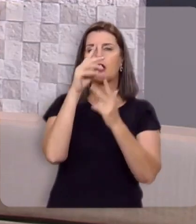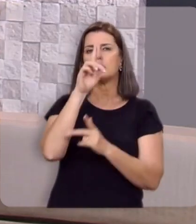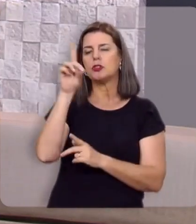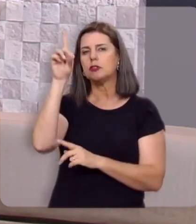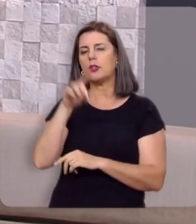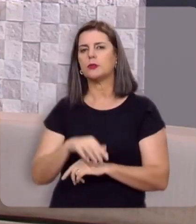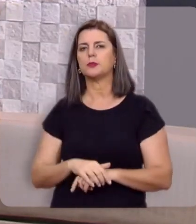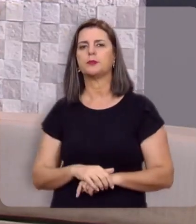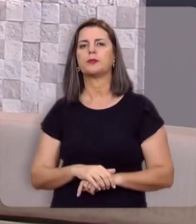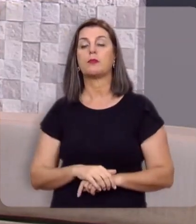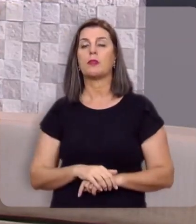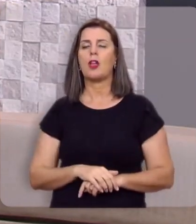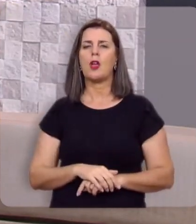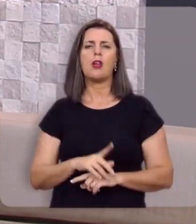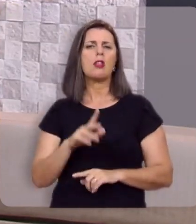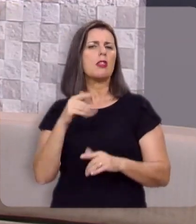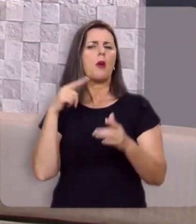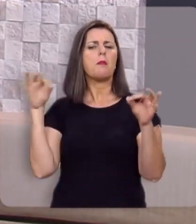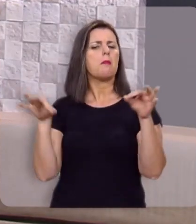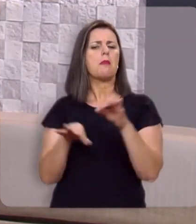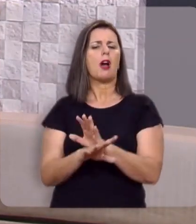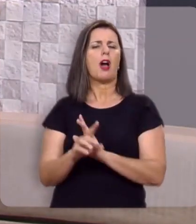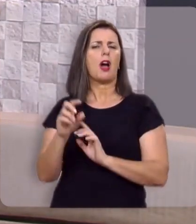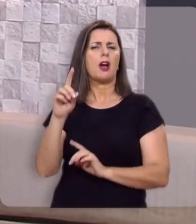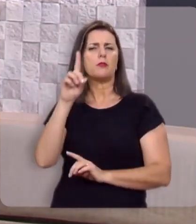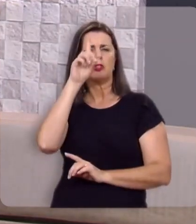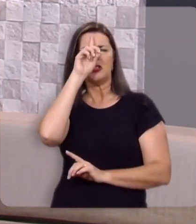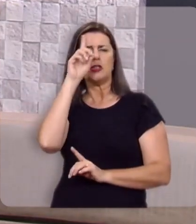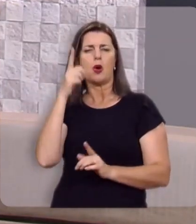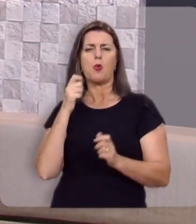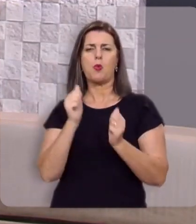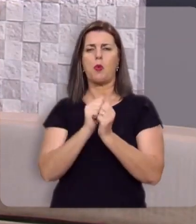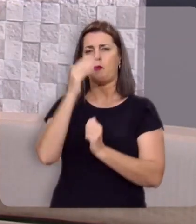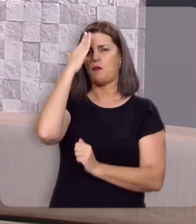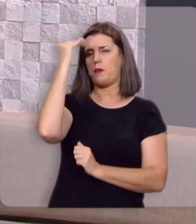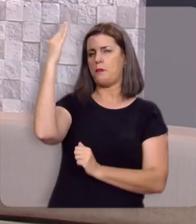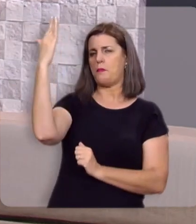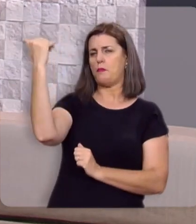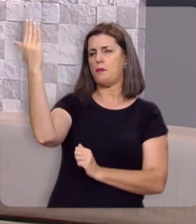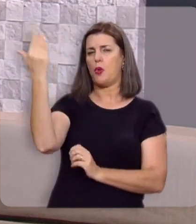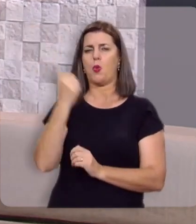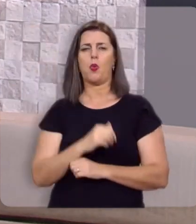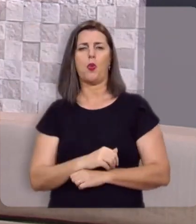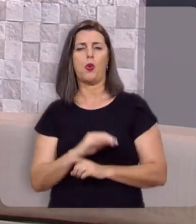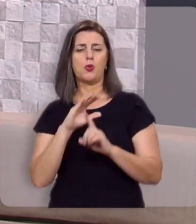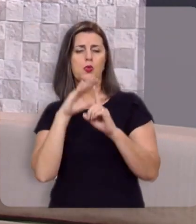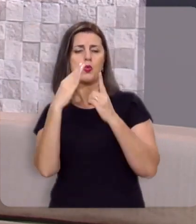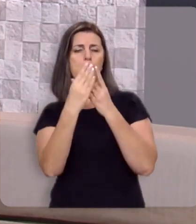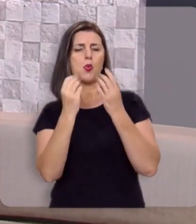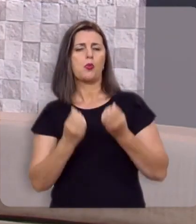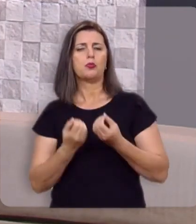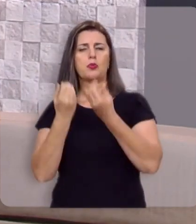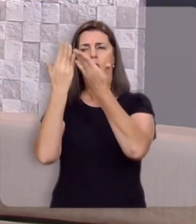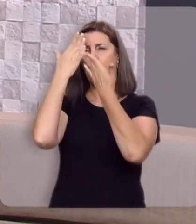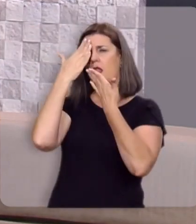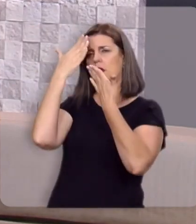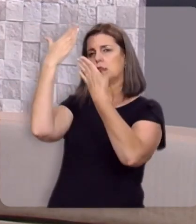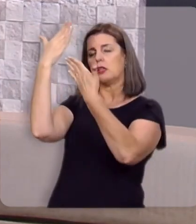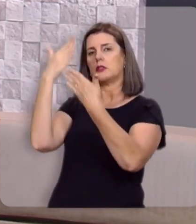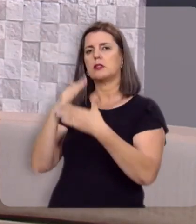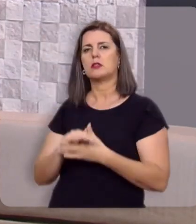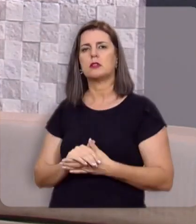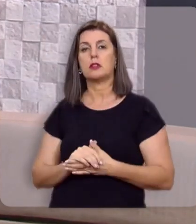de Deus. Ele não encerra seus dias, condecorado, num culto de ações de graças,